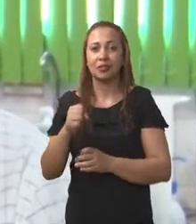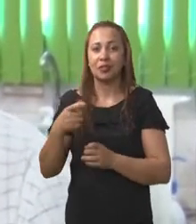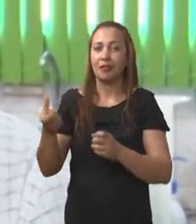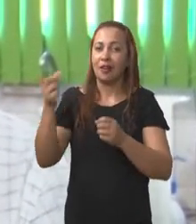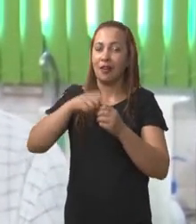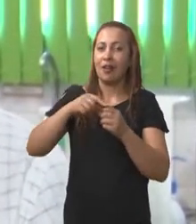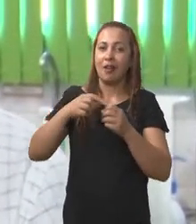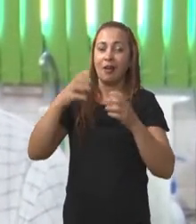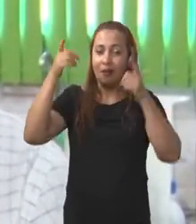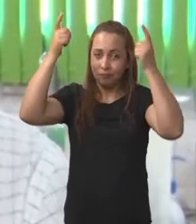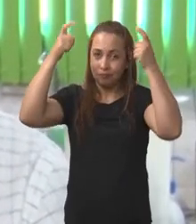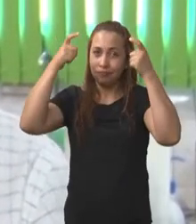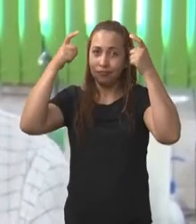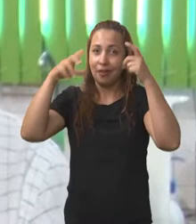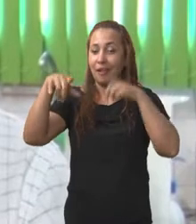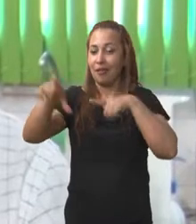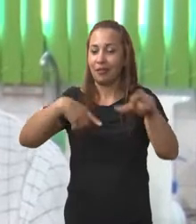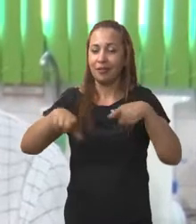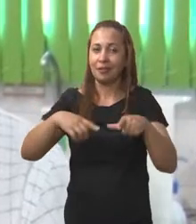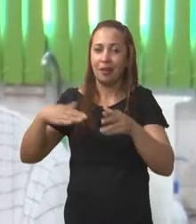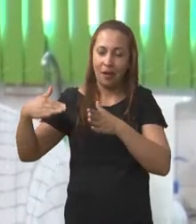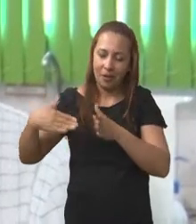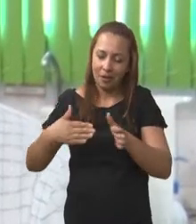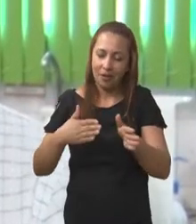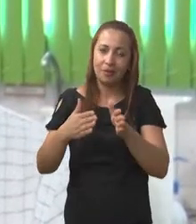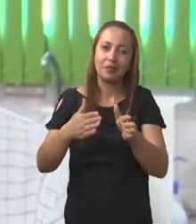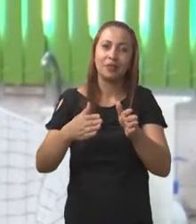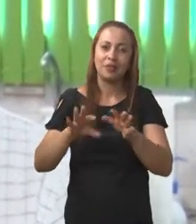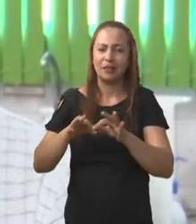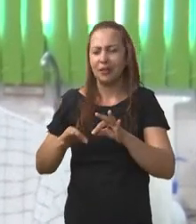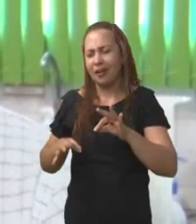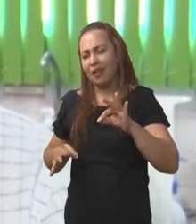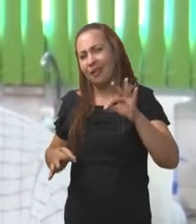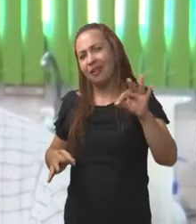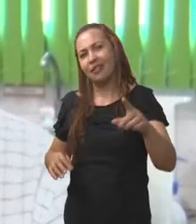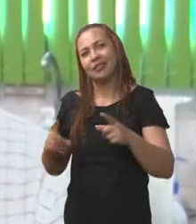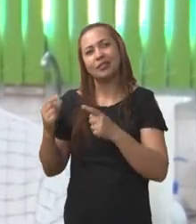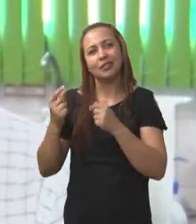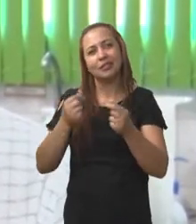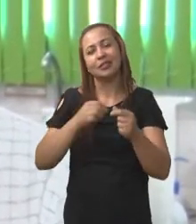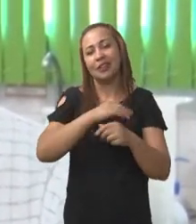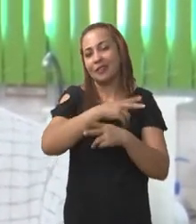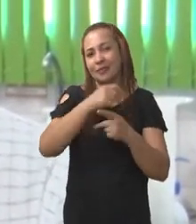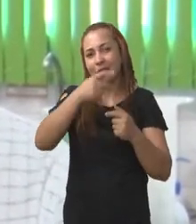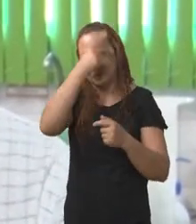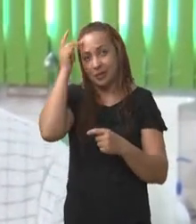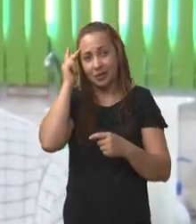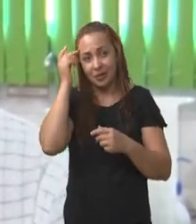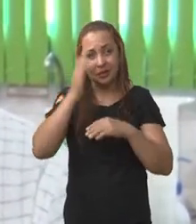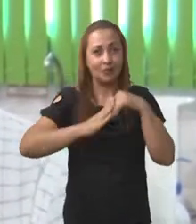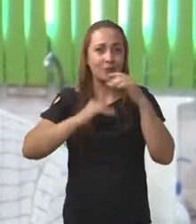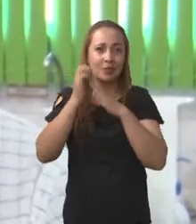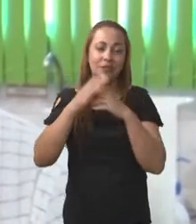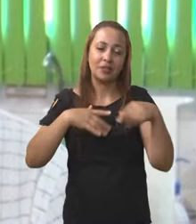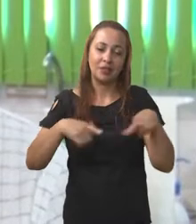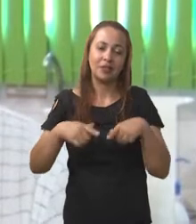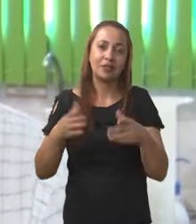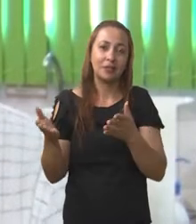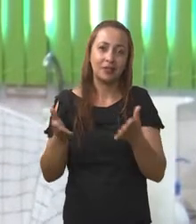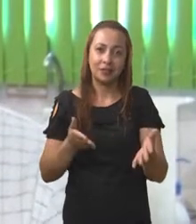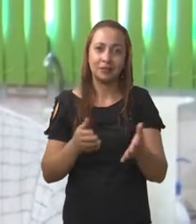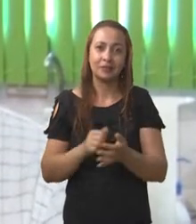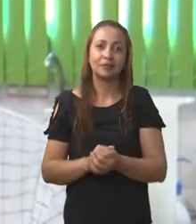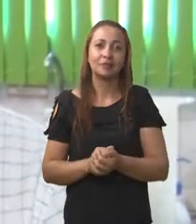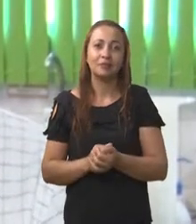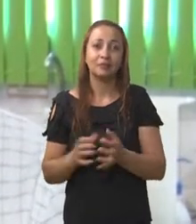coroar aí um trabalho, que é uma caminhada extensa, trabalho de diversos profissionais que atuam nesse segmento